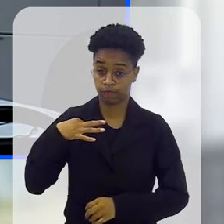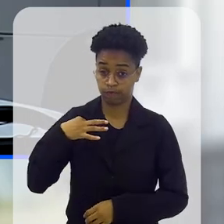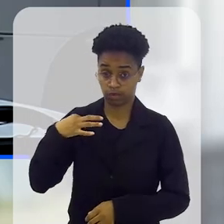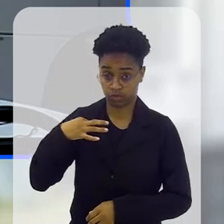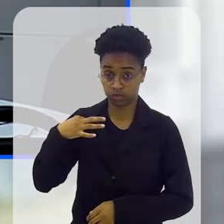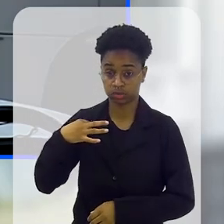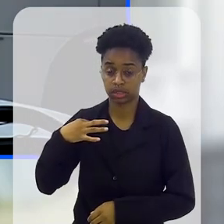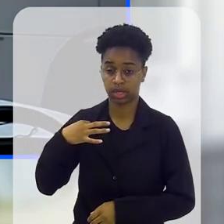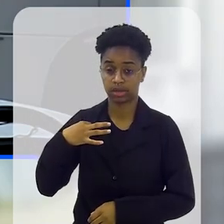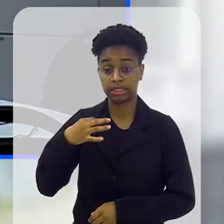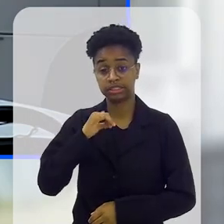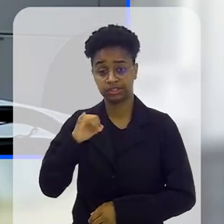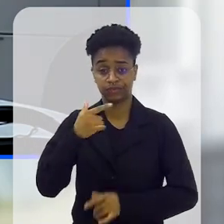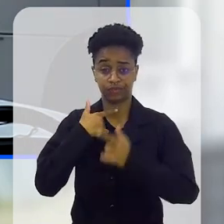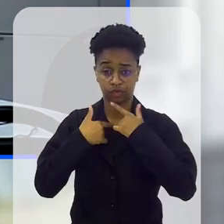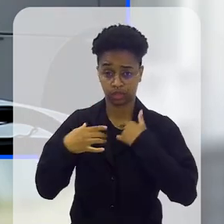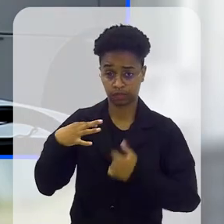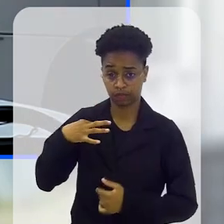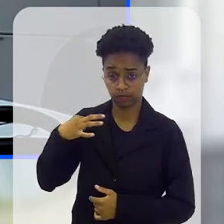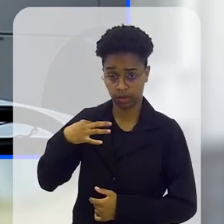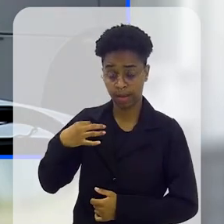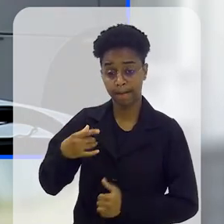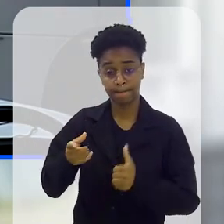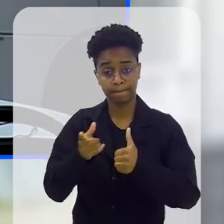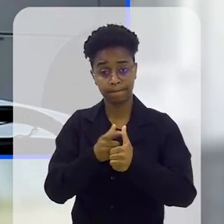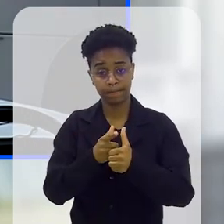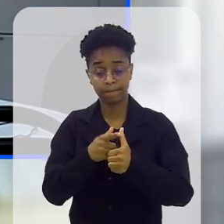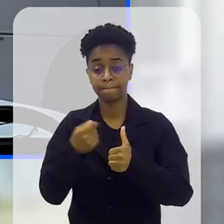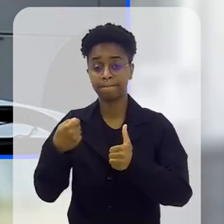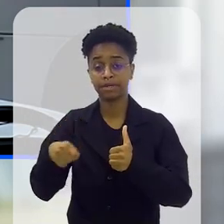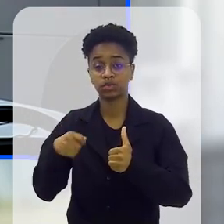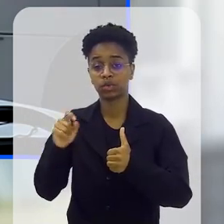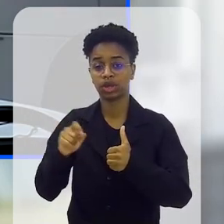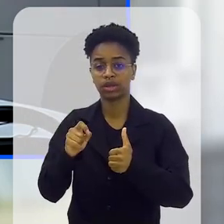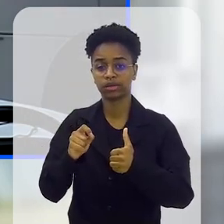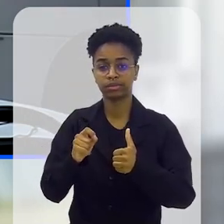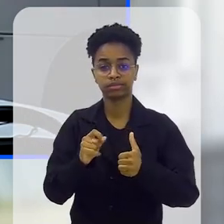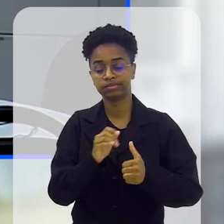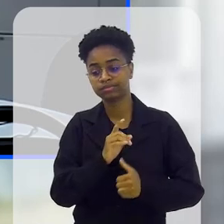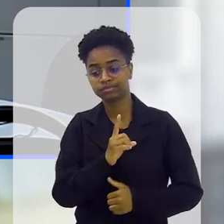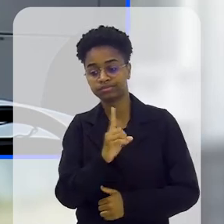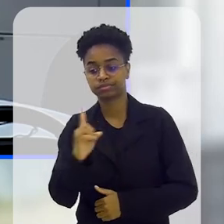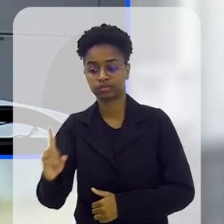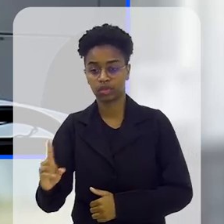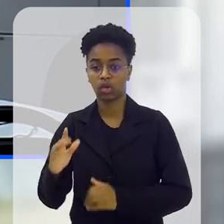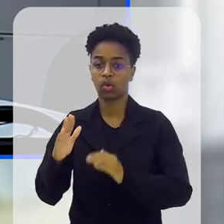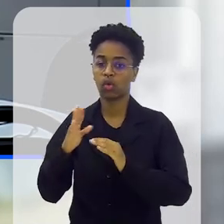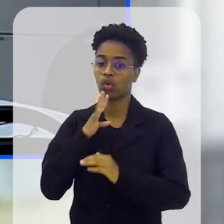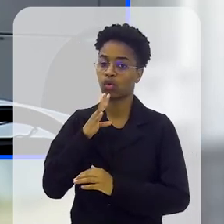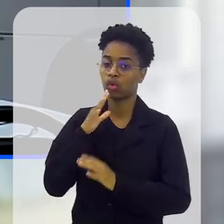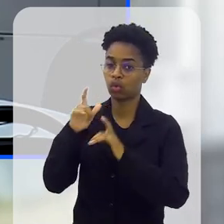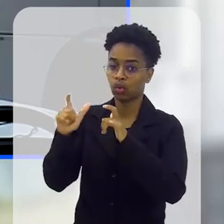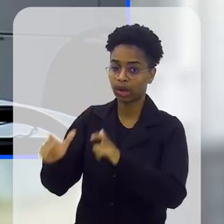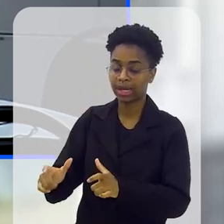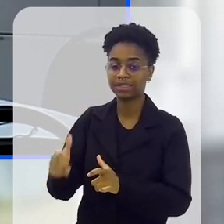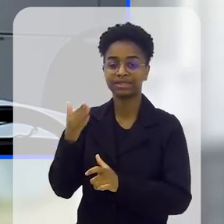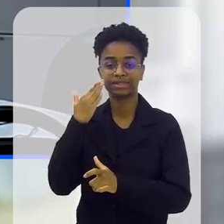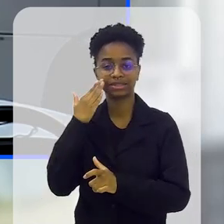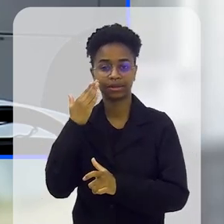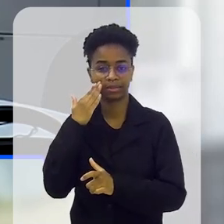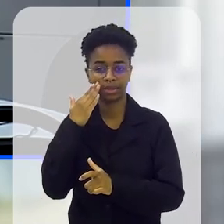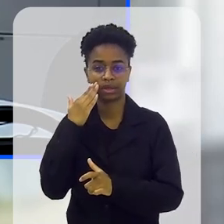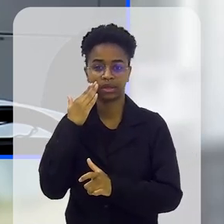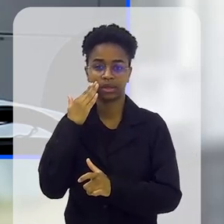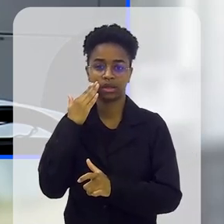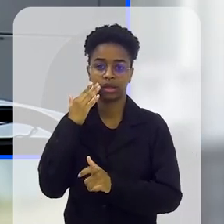em relação ao voluntário, para se tornar voluntário, a primeira coisa que ele tem que fazer é ele vir na instituição, conhecer o espaço